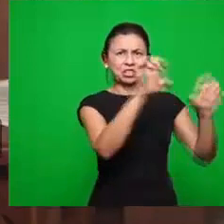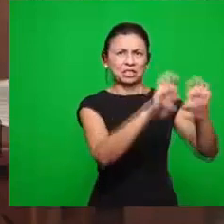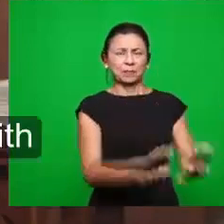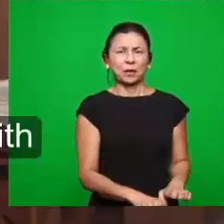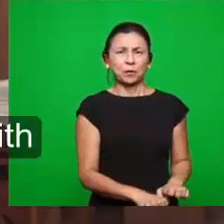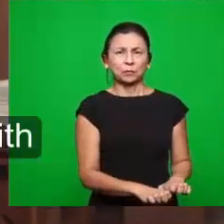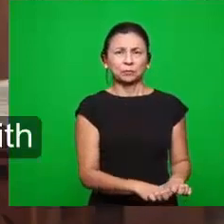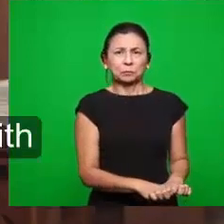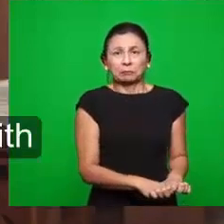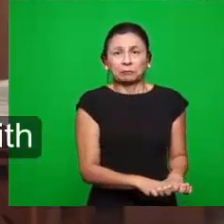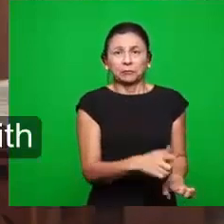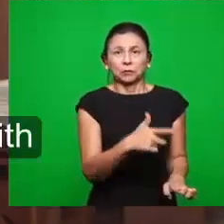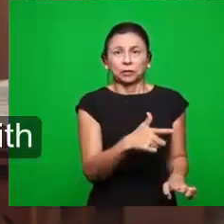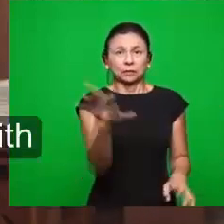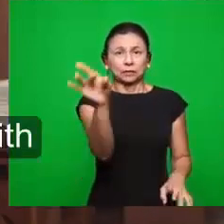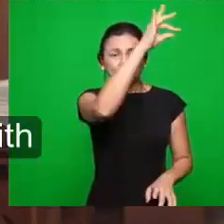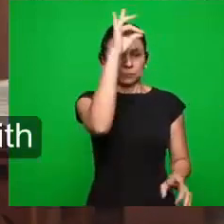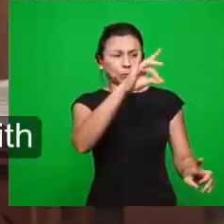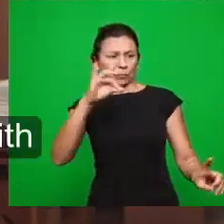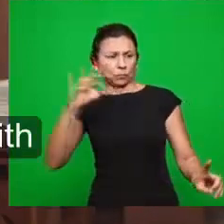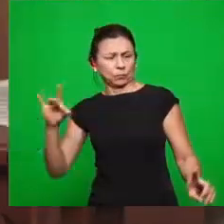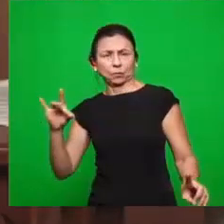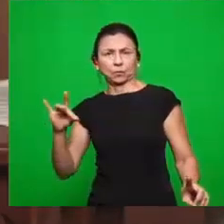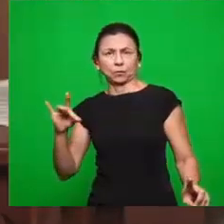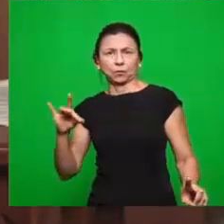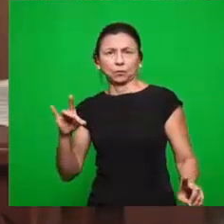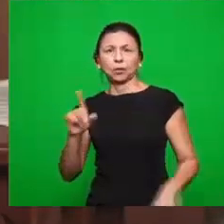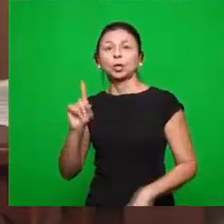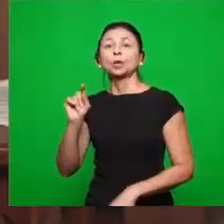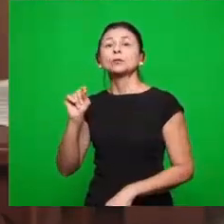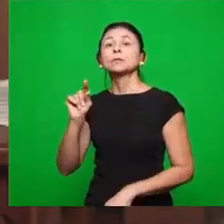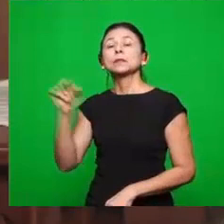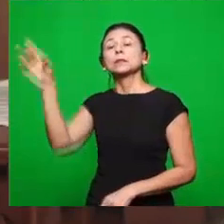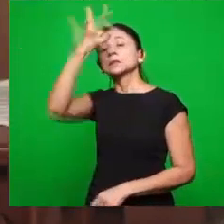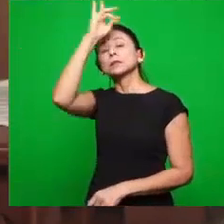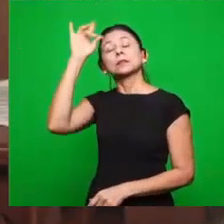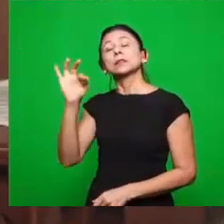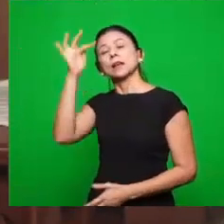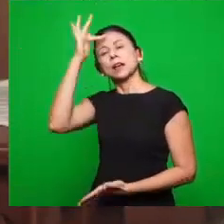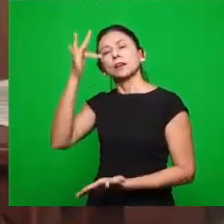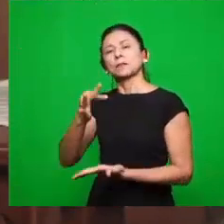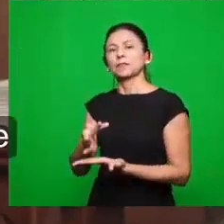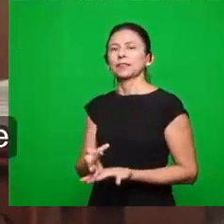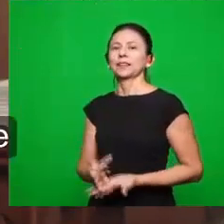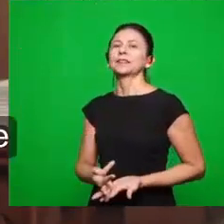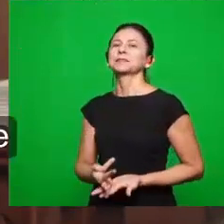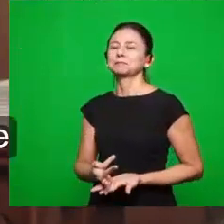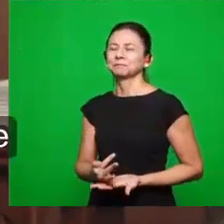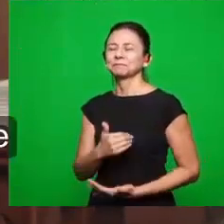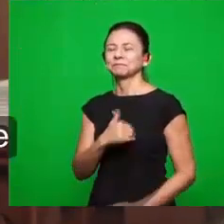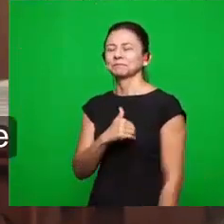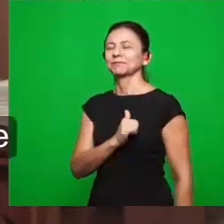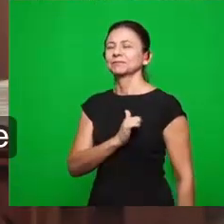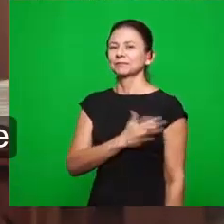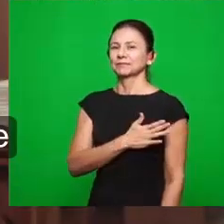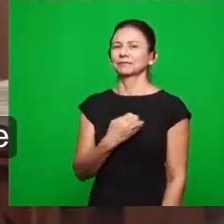o Espírito Santo, só isso. Não tem vida. A vida é o Espírito Santo, é a fé. Por isso é assim, guardaste a minha fé. Assim, meus